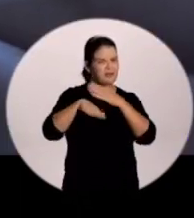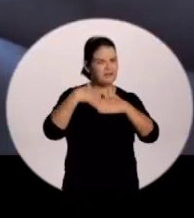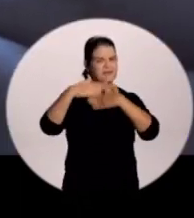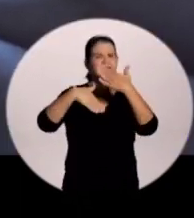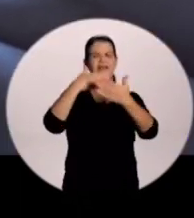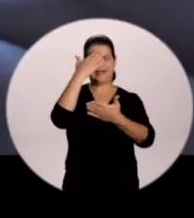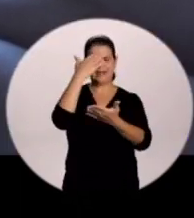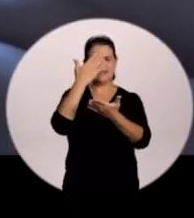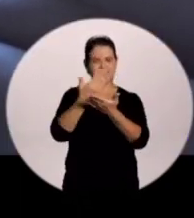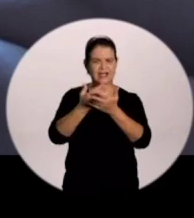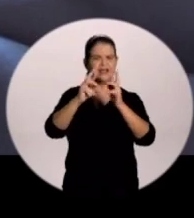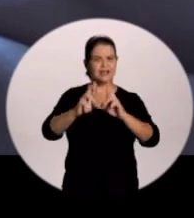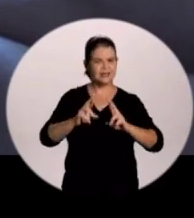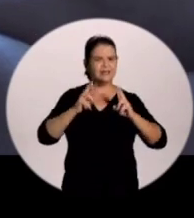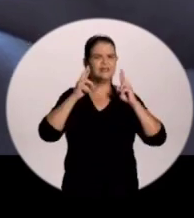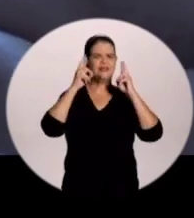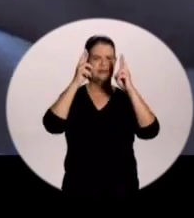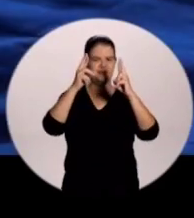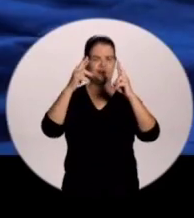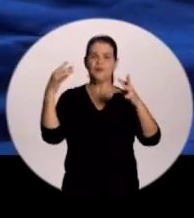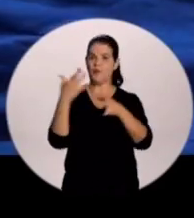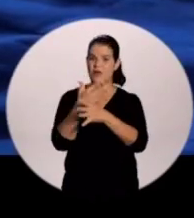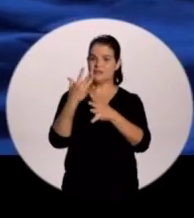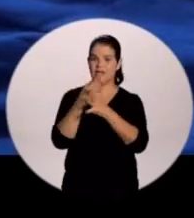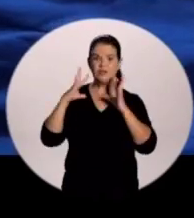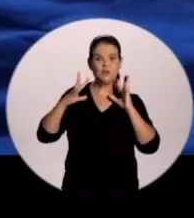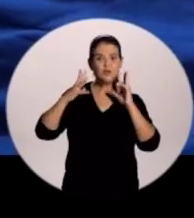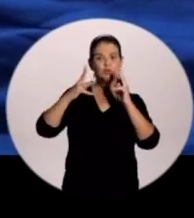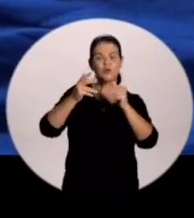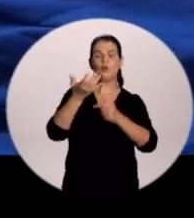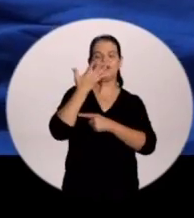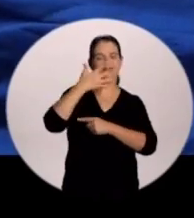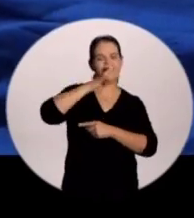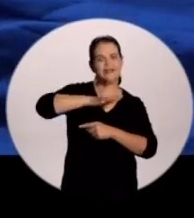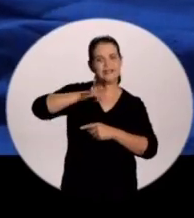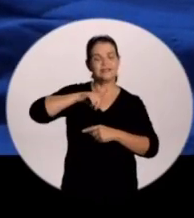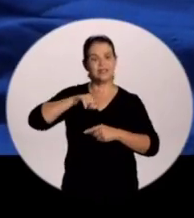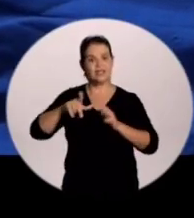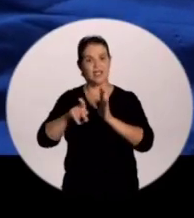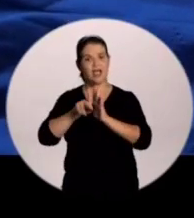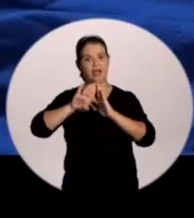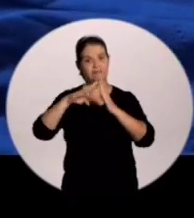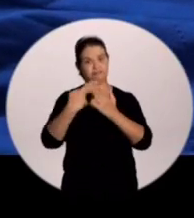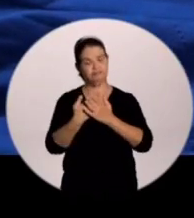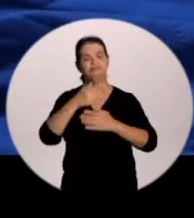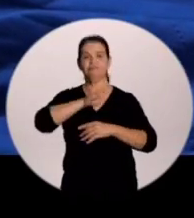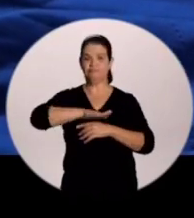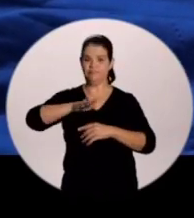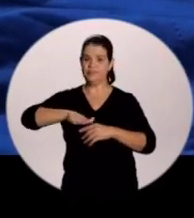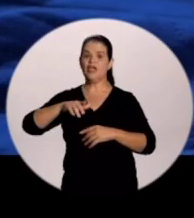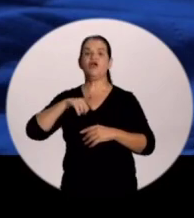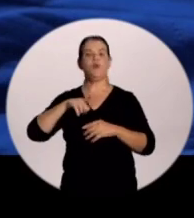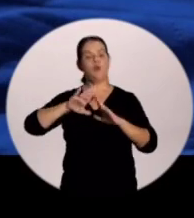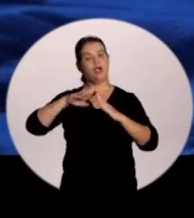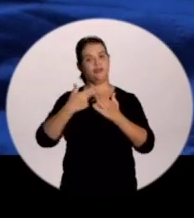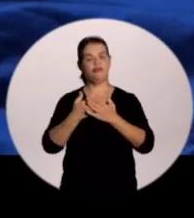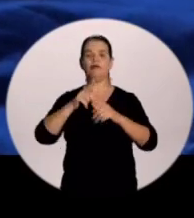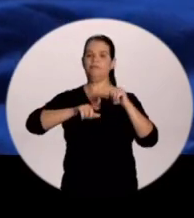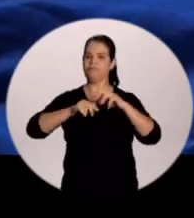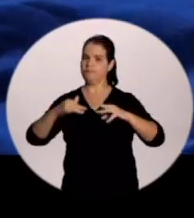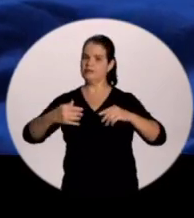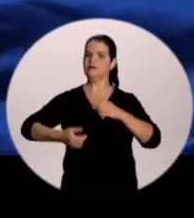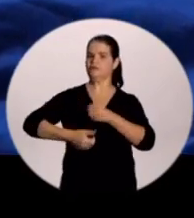Pra que você cresça acreditando no futuro Numa cidade onde toda criança tem o seu lugar na creche E uma escola bem